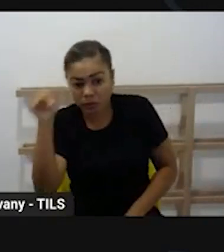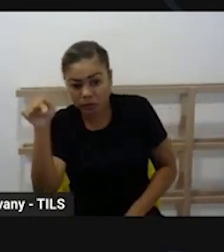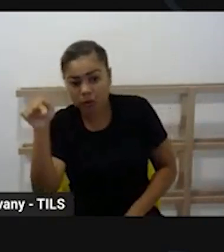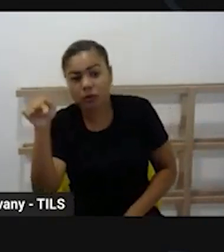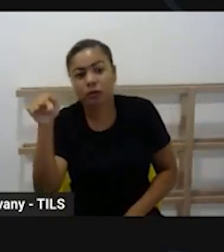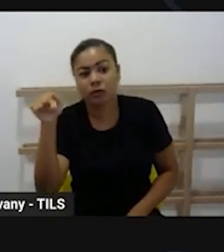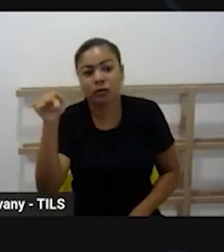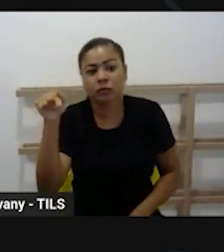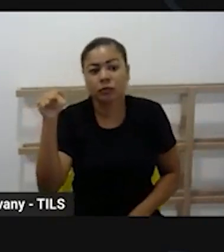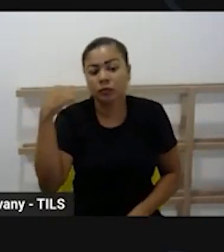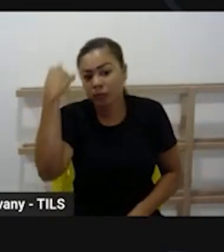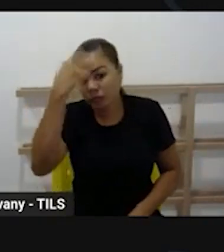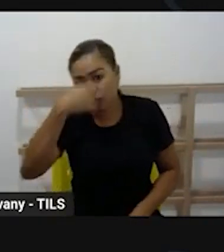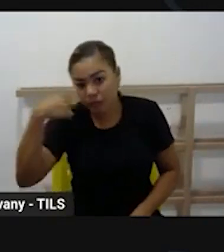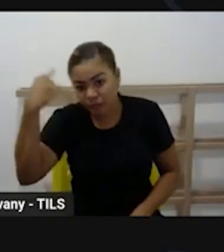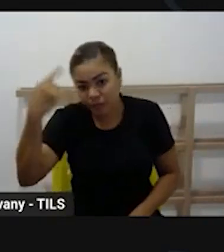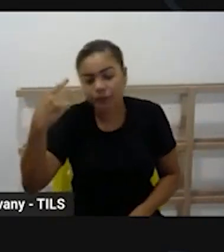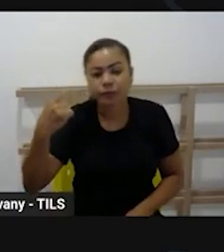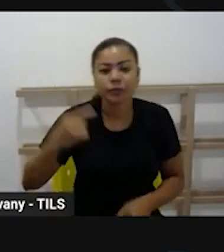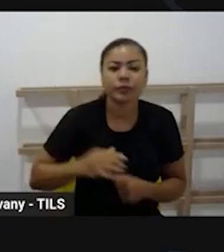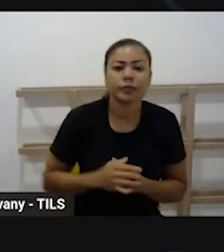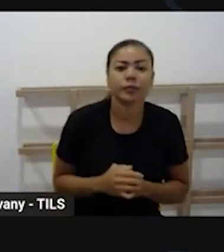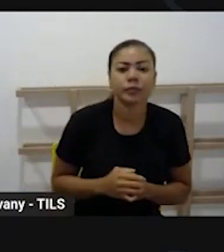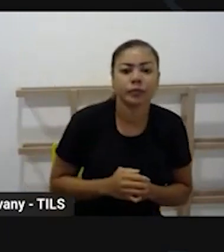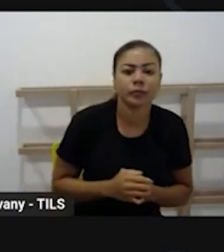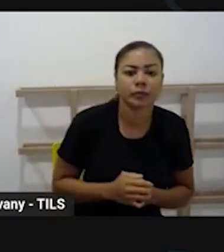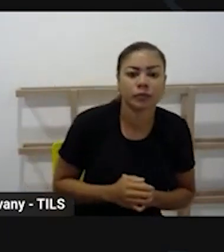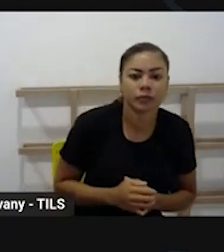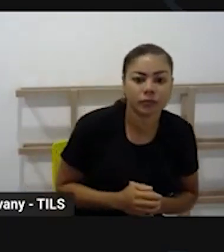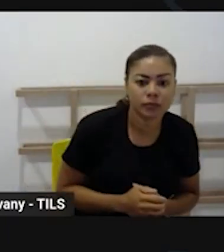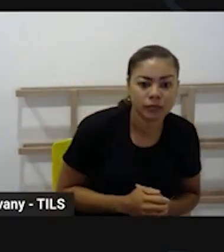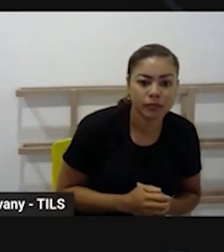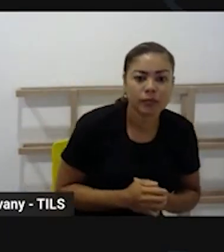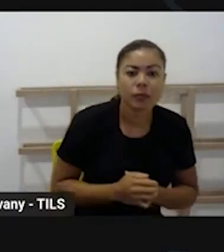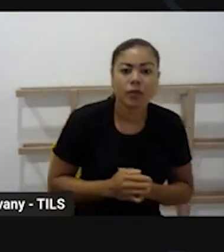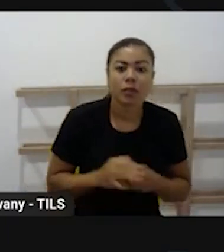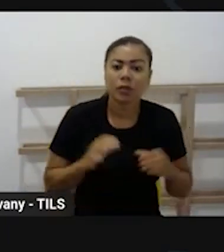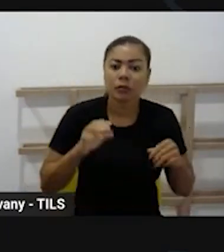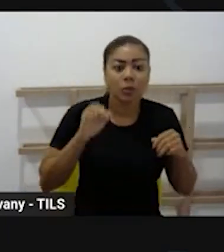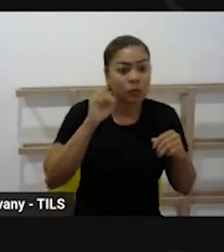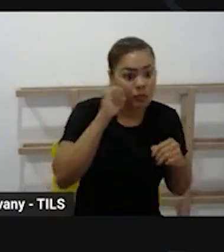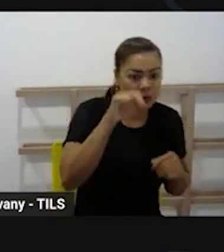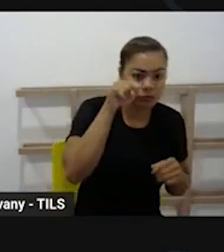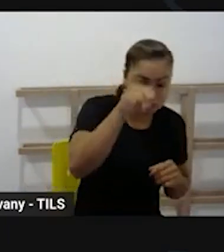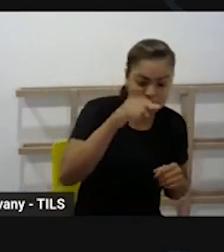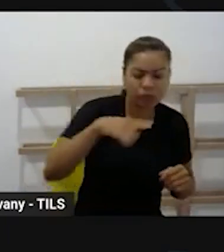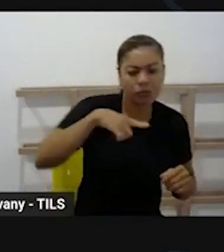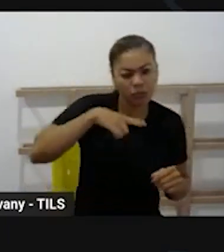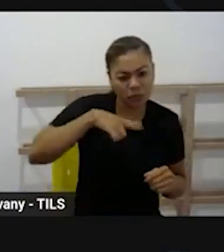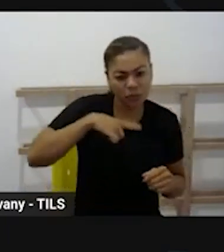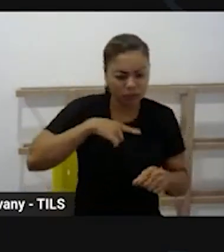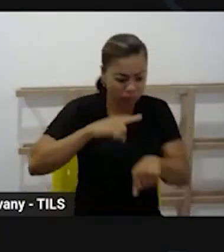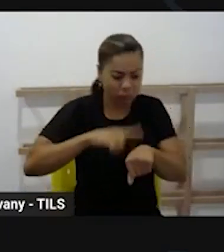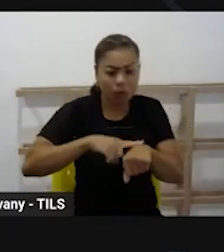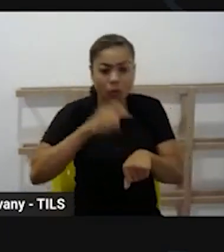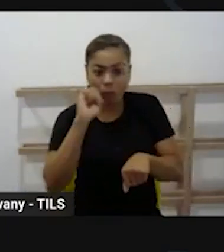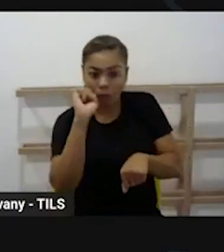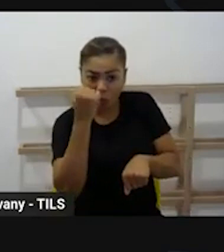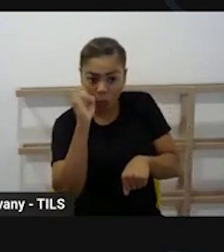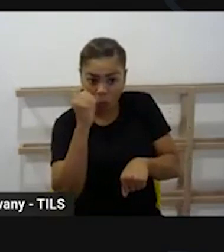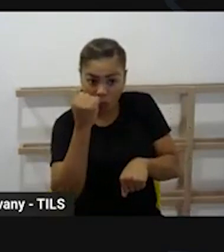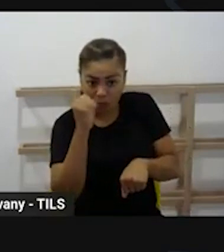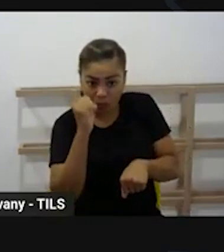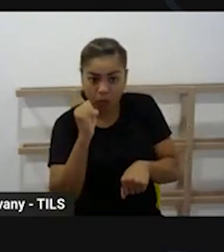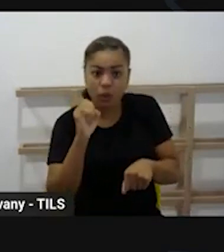escolas que optam em uma jornada de oito horas pode trabalhar com a jornada de oito horas mas pode trabalhar com o mínimo de sete horas de